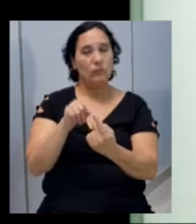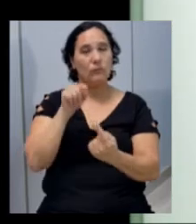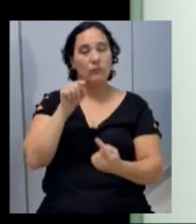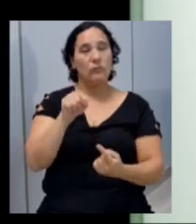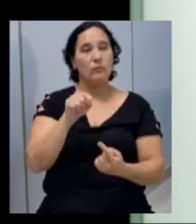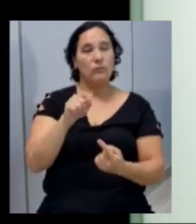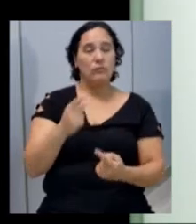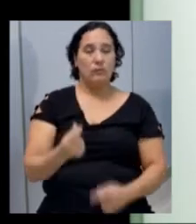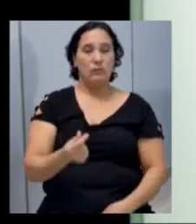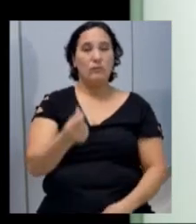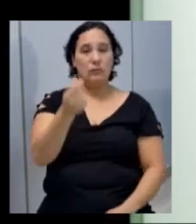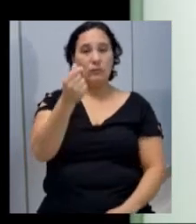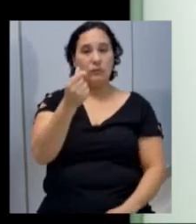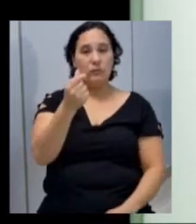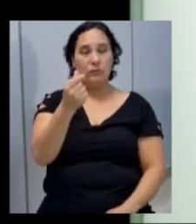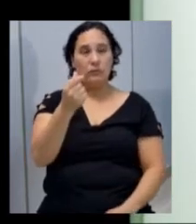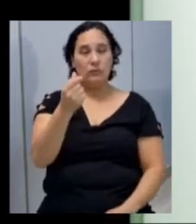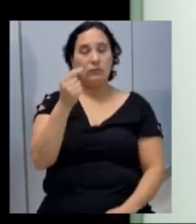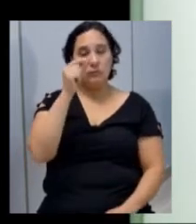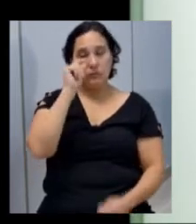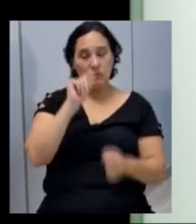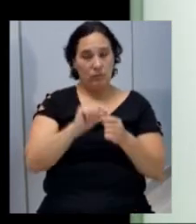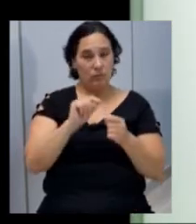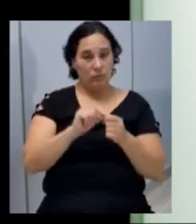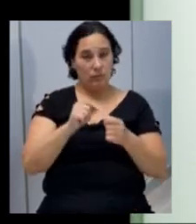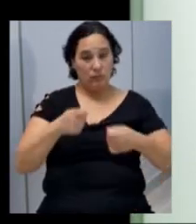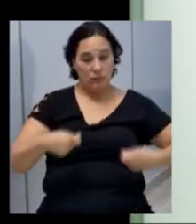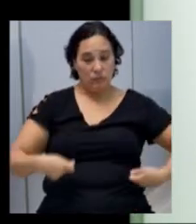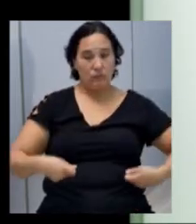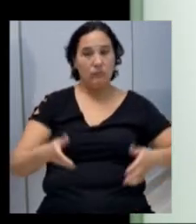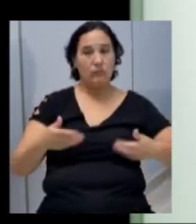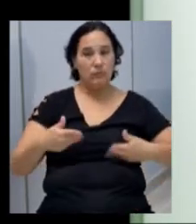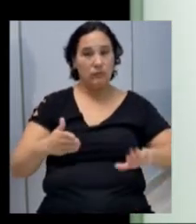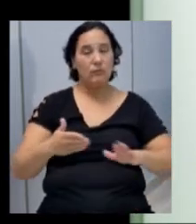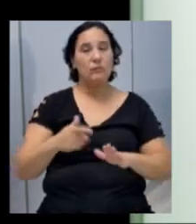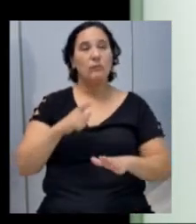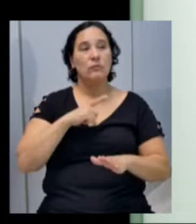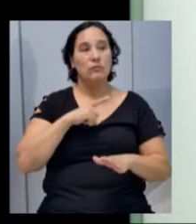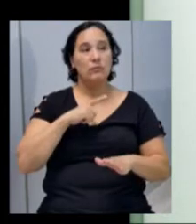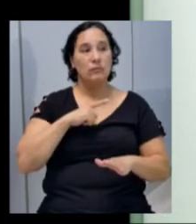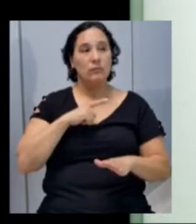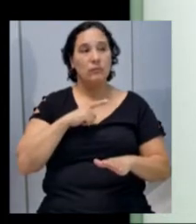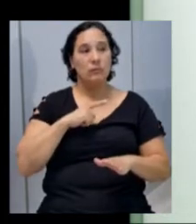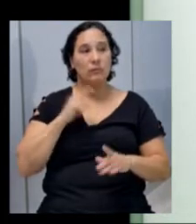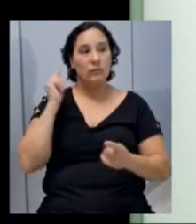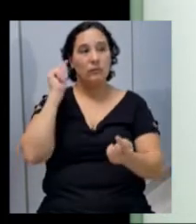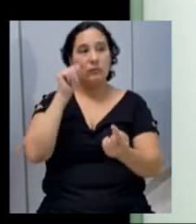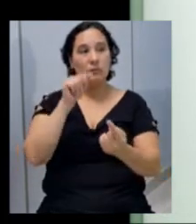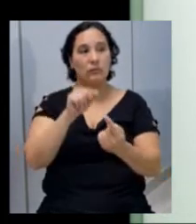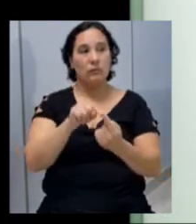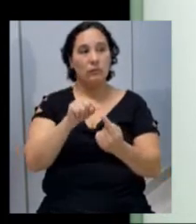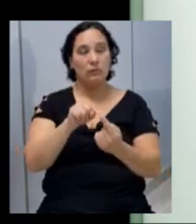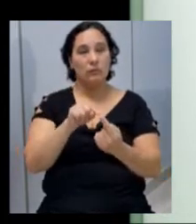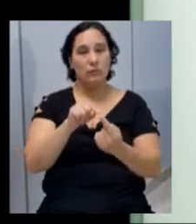um valor para executar aquela despesa, e ela tem uma finalidade